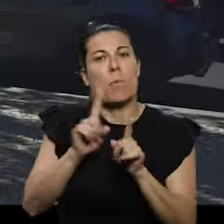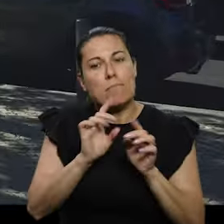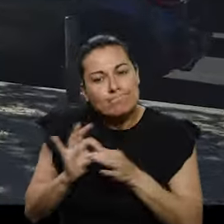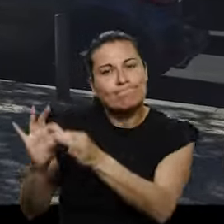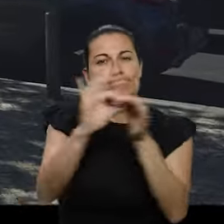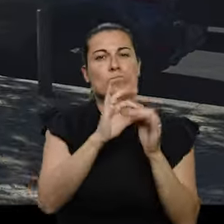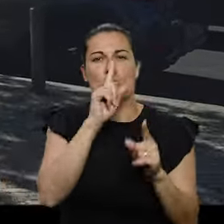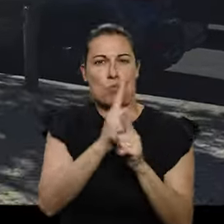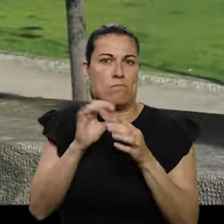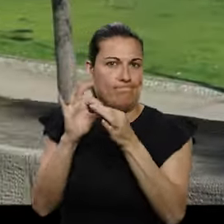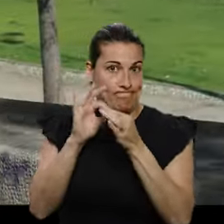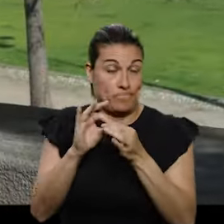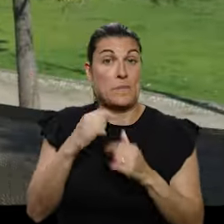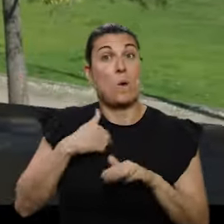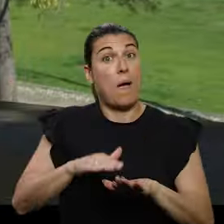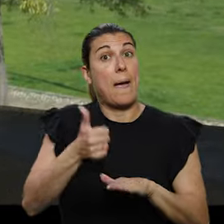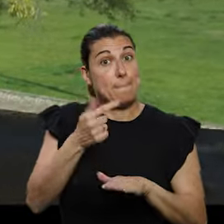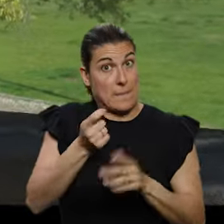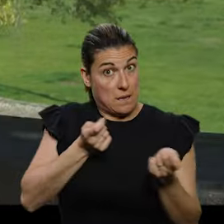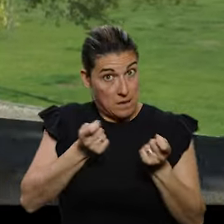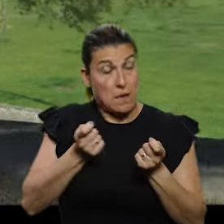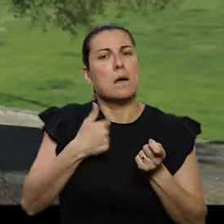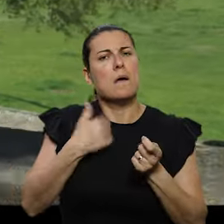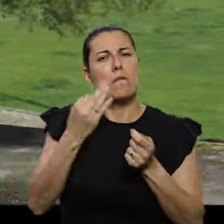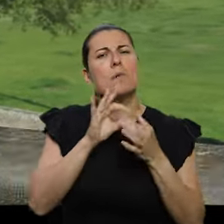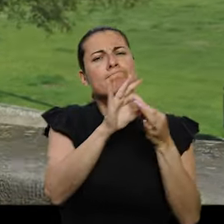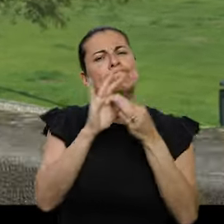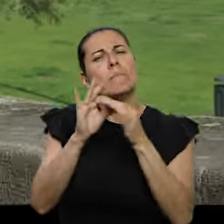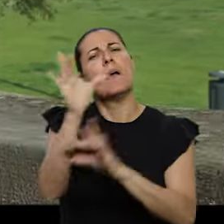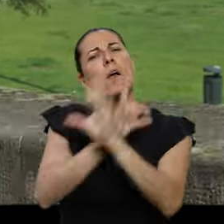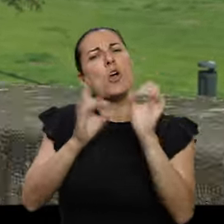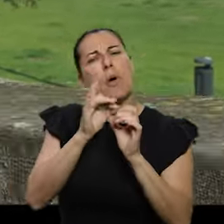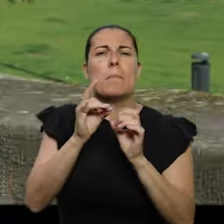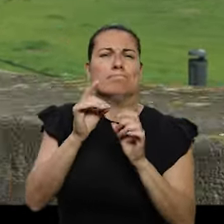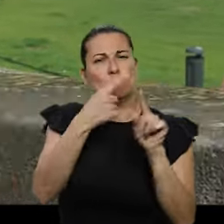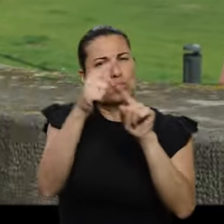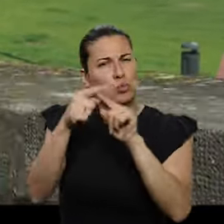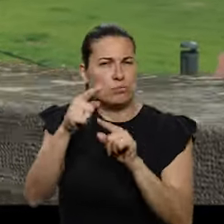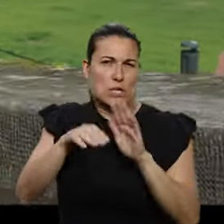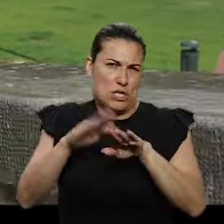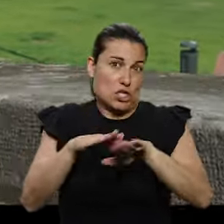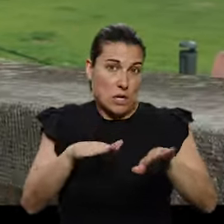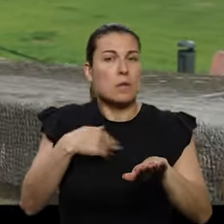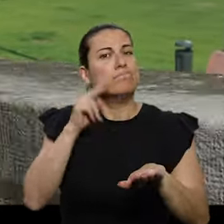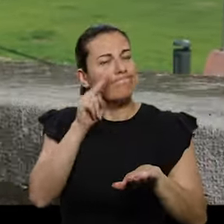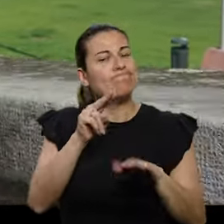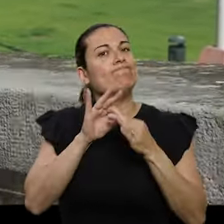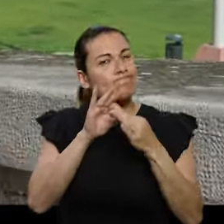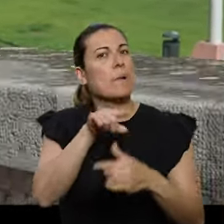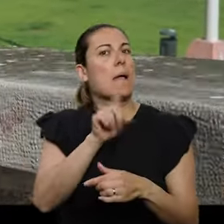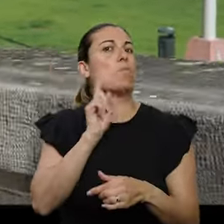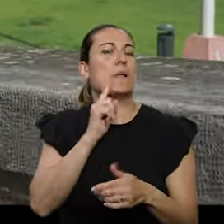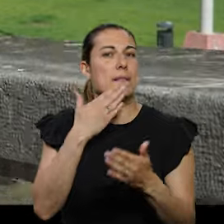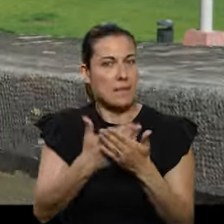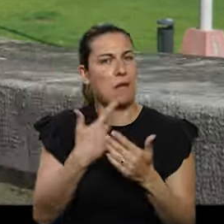interesses e formar alianças para avanços comuns. Enquanto estive à frente do Bloco, dialoguei muito com forças progressistas de toda a Europa e vi a